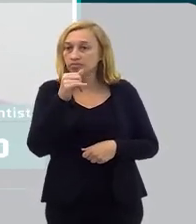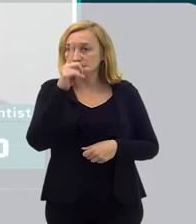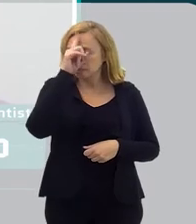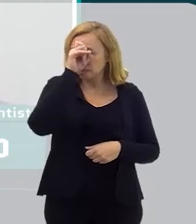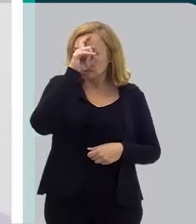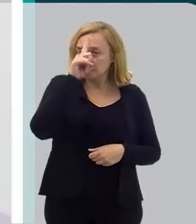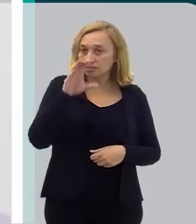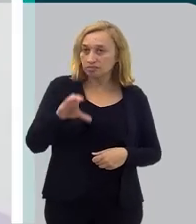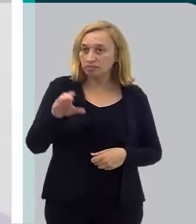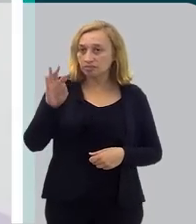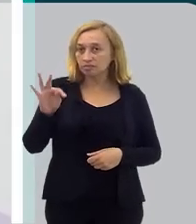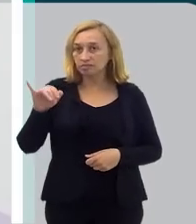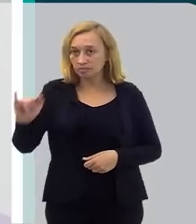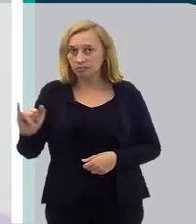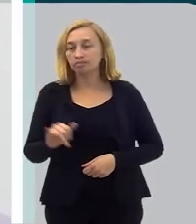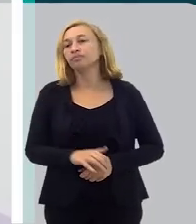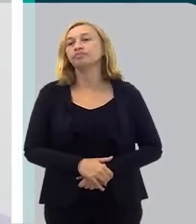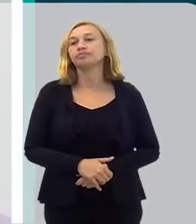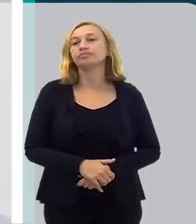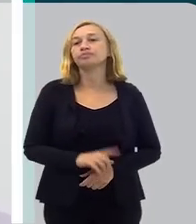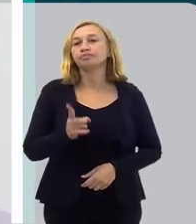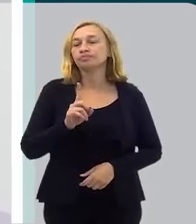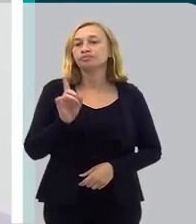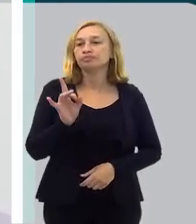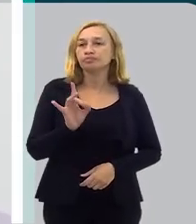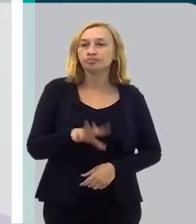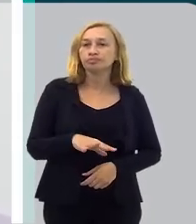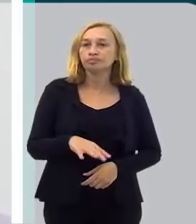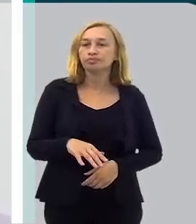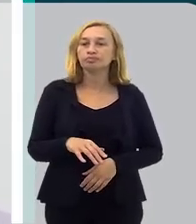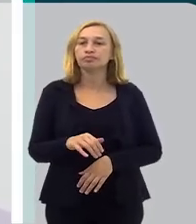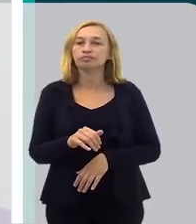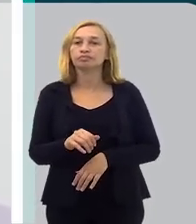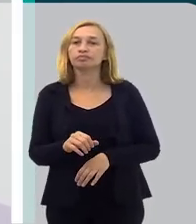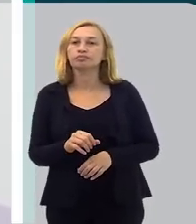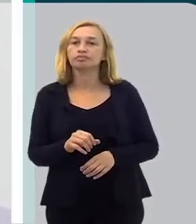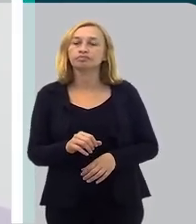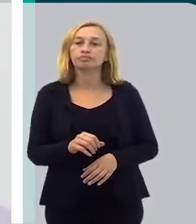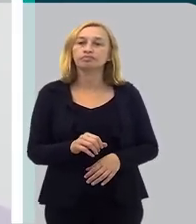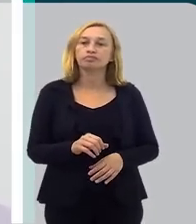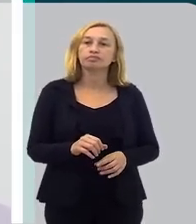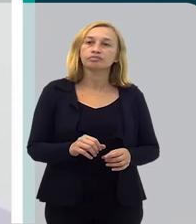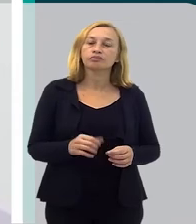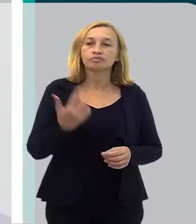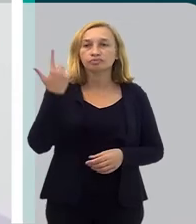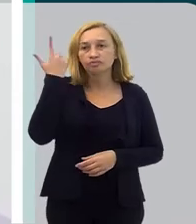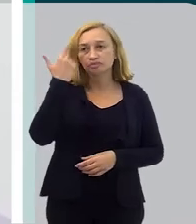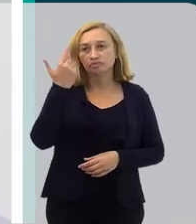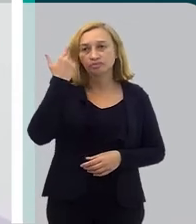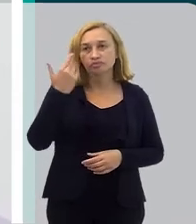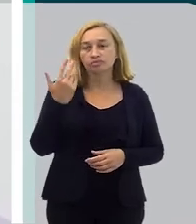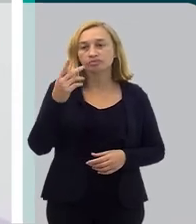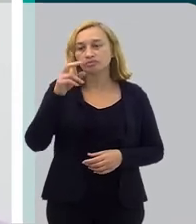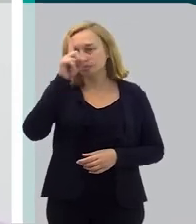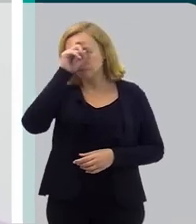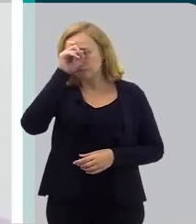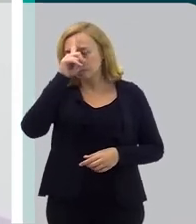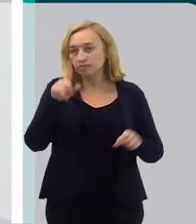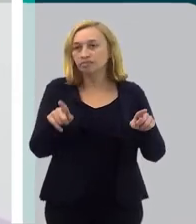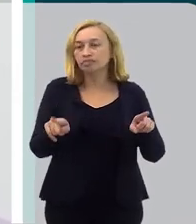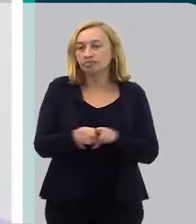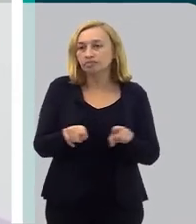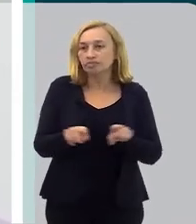em CTI. Não só nas aulas hospitalares normais de quartos ou de enfermarias, mas no CTI.